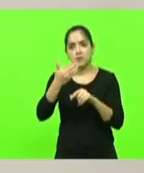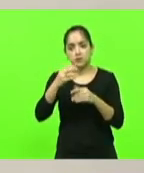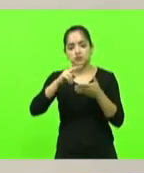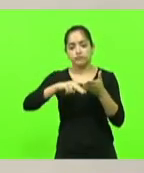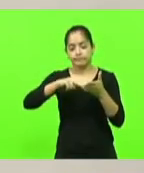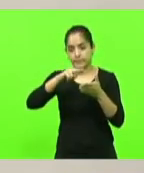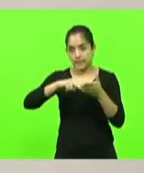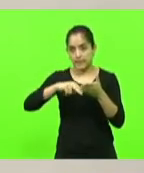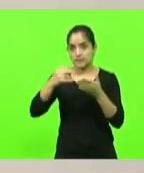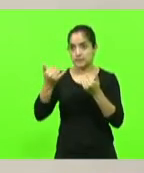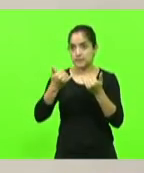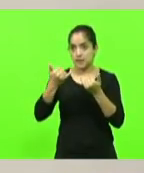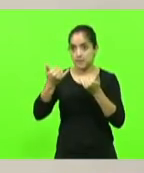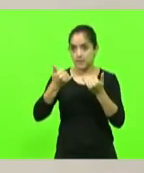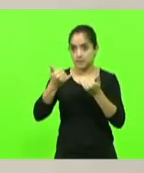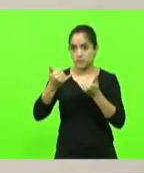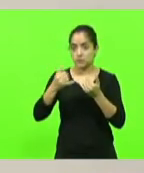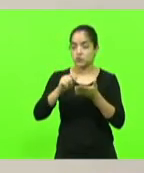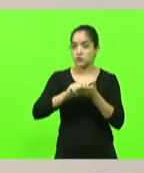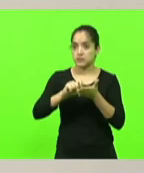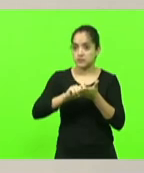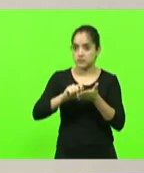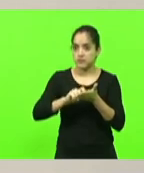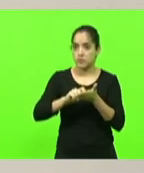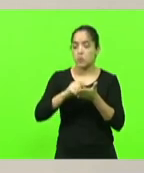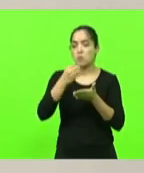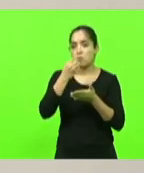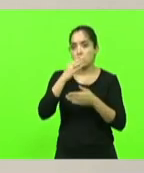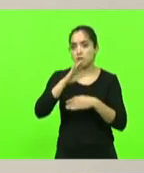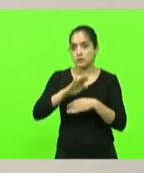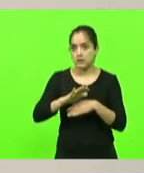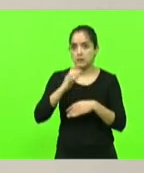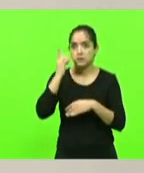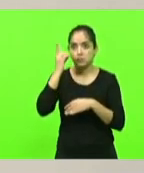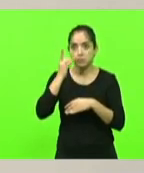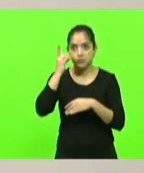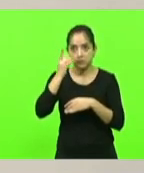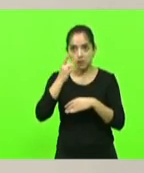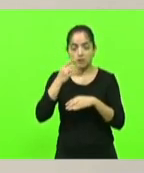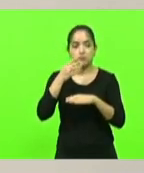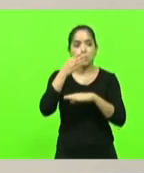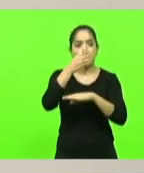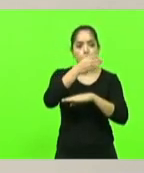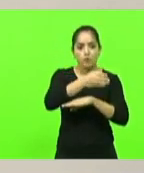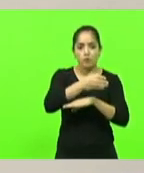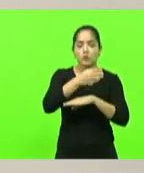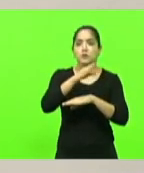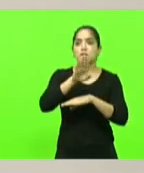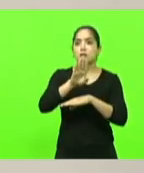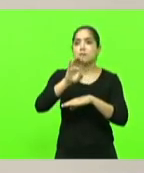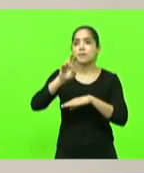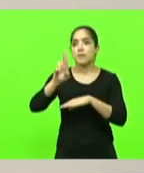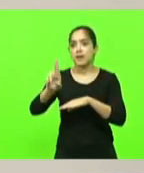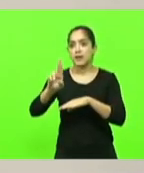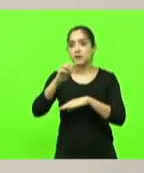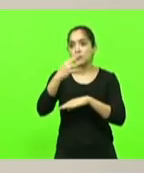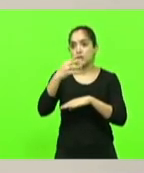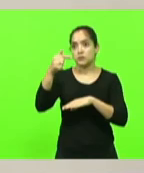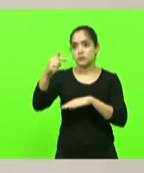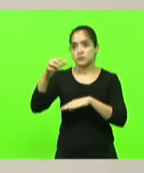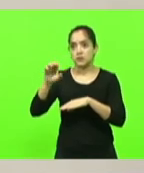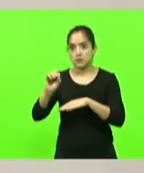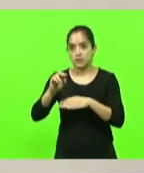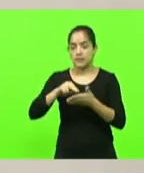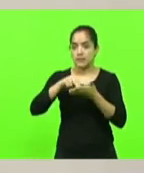mensagem dele aqui e ele escreve boa tarde deputado percorri a BR-470 hoje pela manhã de navegantes a